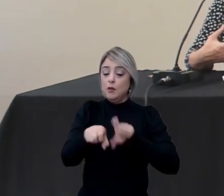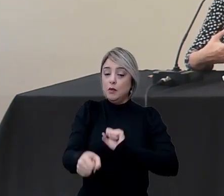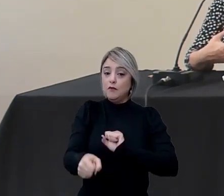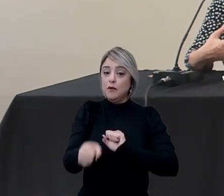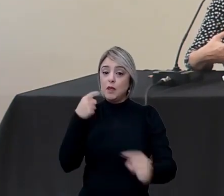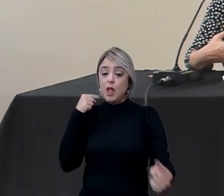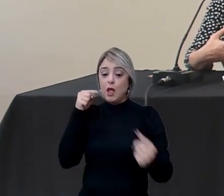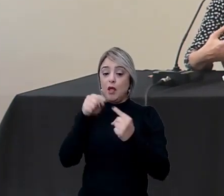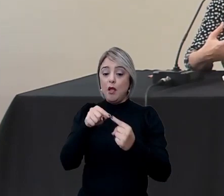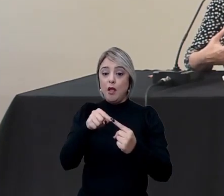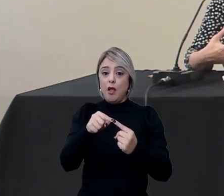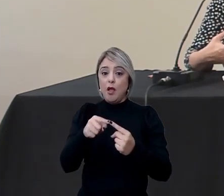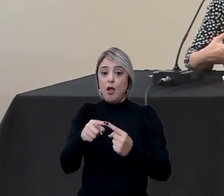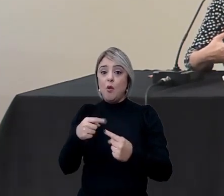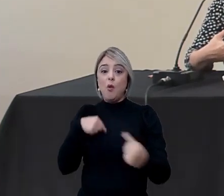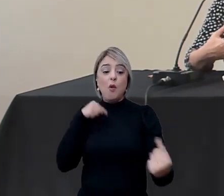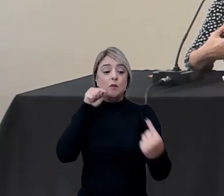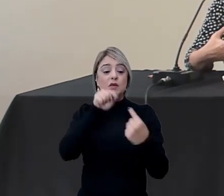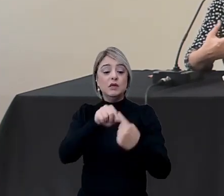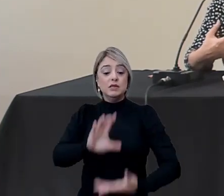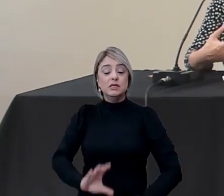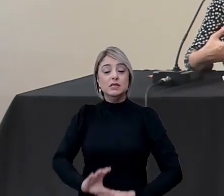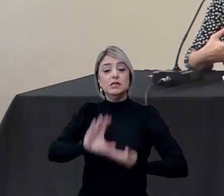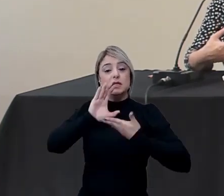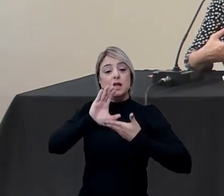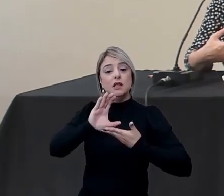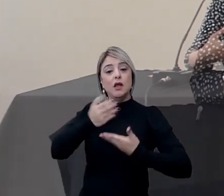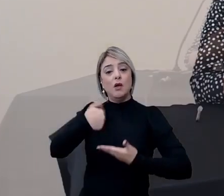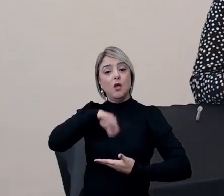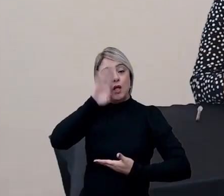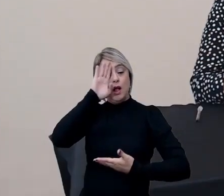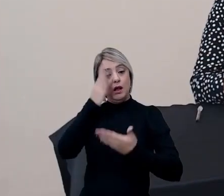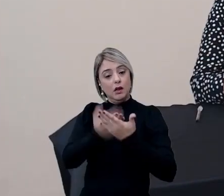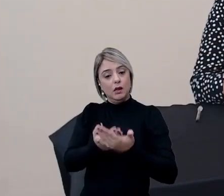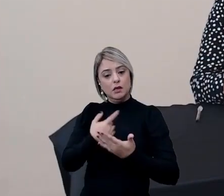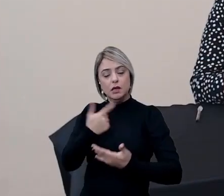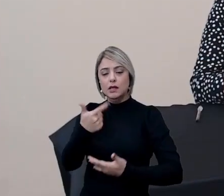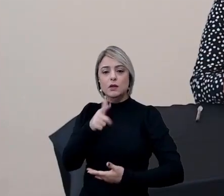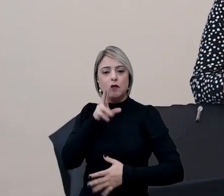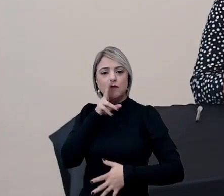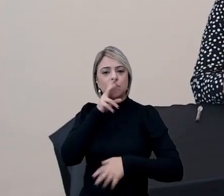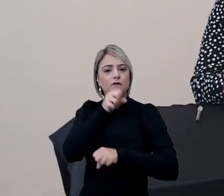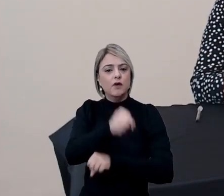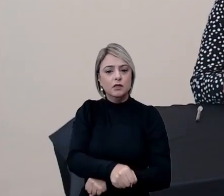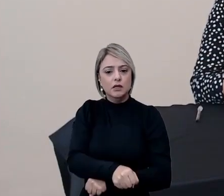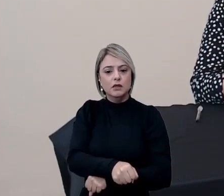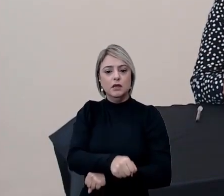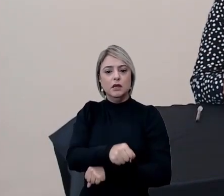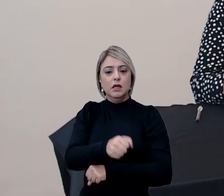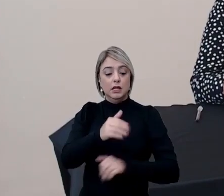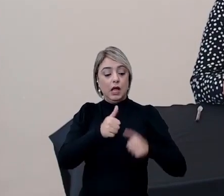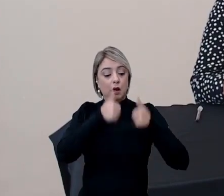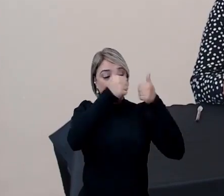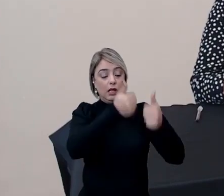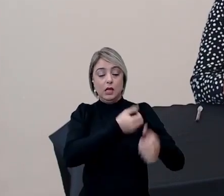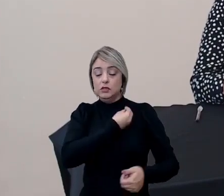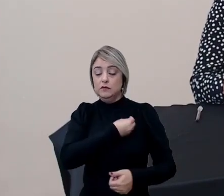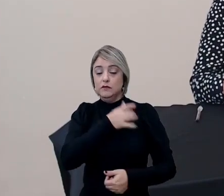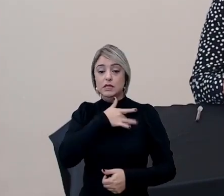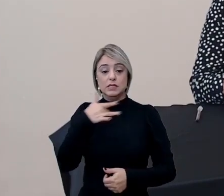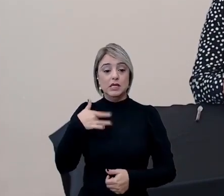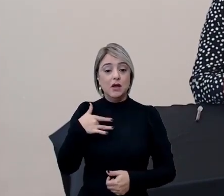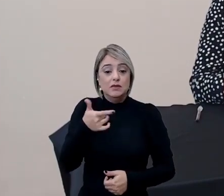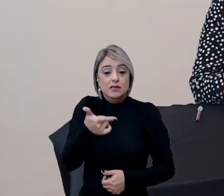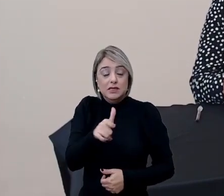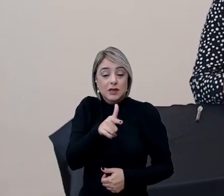voltada para a cidadania, porque a gente acredita que não há fortalecimento da qualidade de vida e da saúde